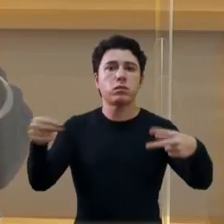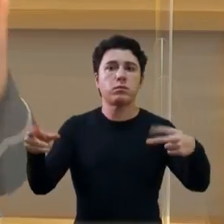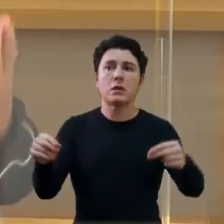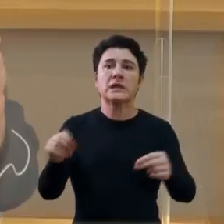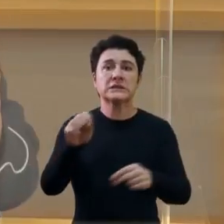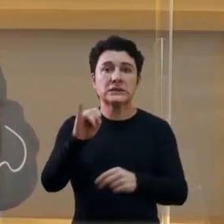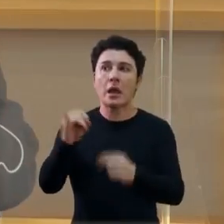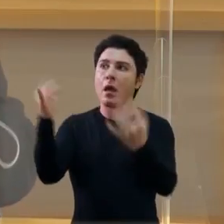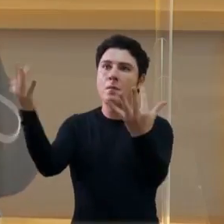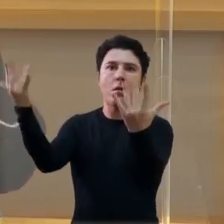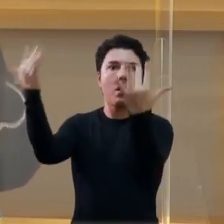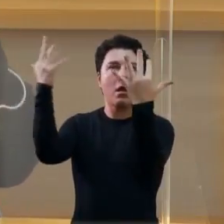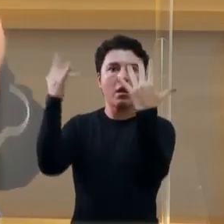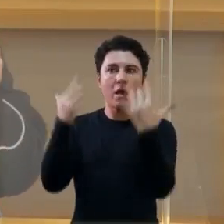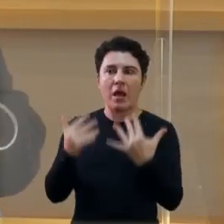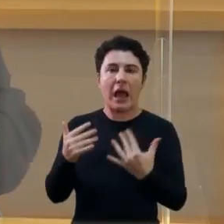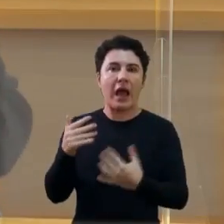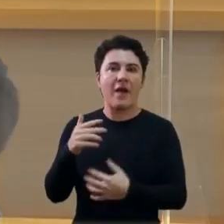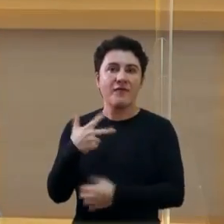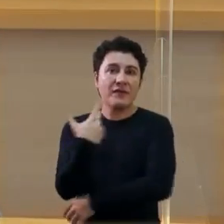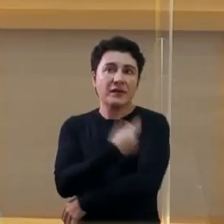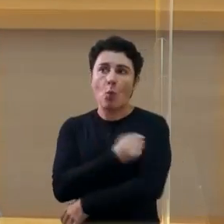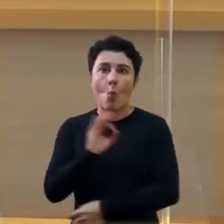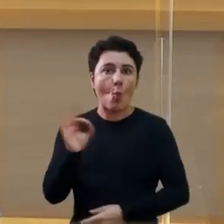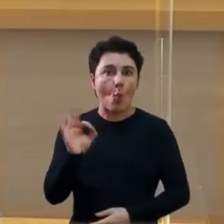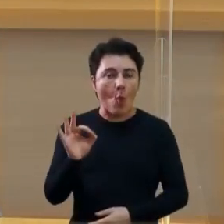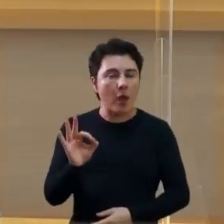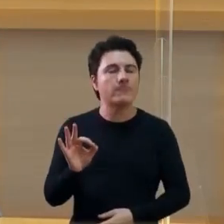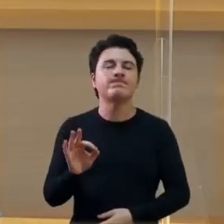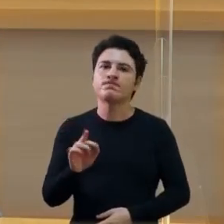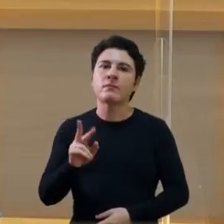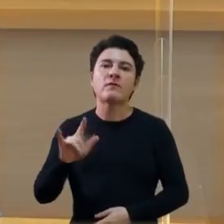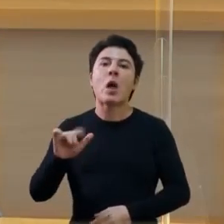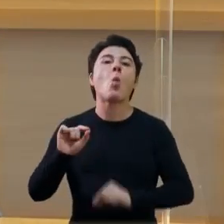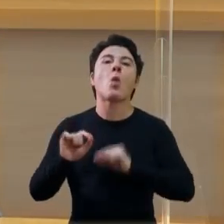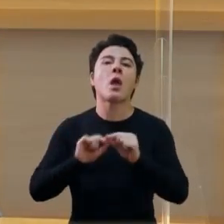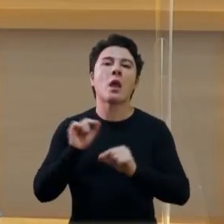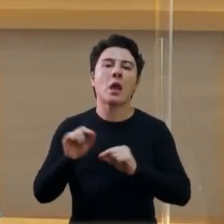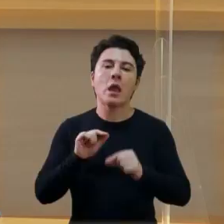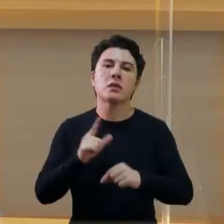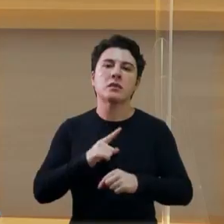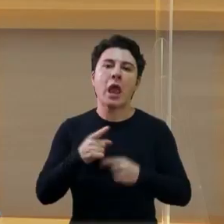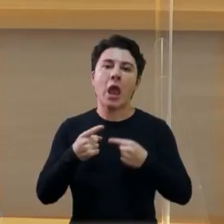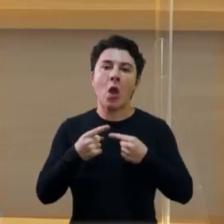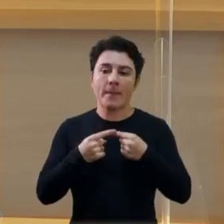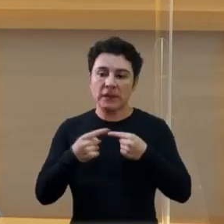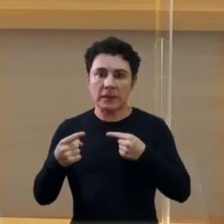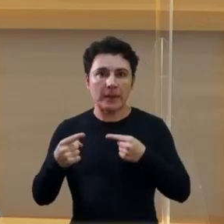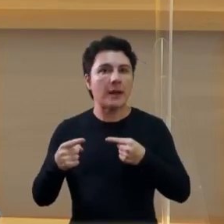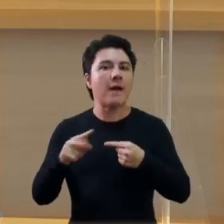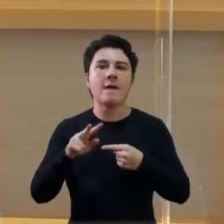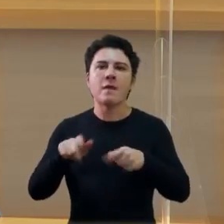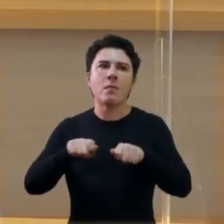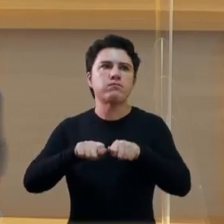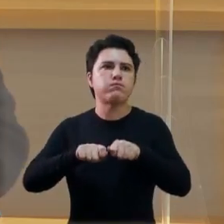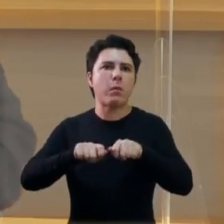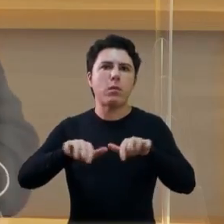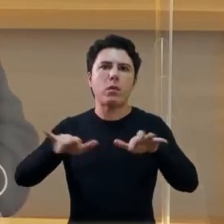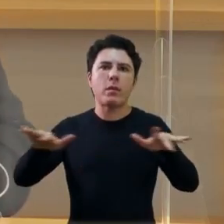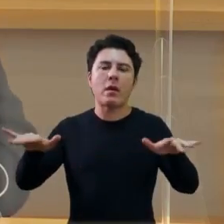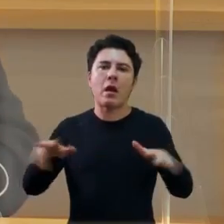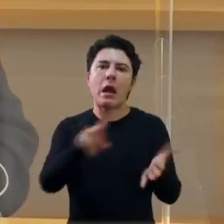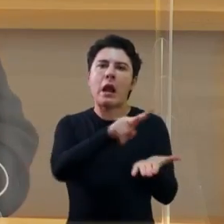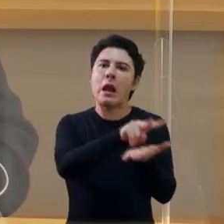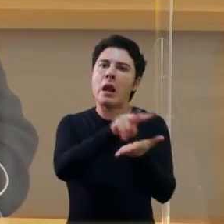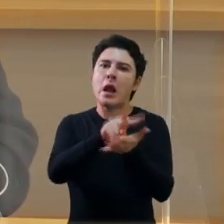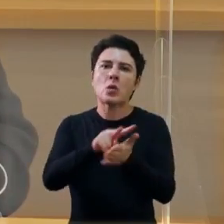ambiente não estiver vacinado, uma semana ou depois vai explodir na rede de saúde e, infelizmente, pessoas não vão ter leito para